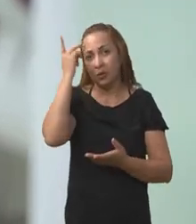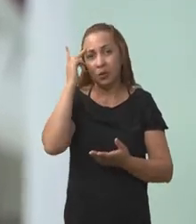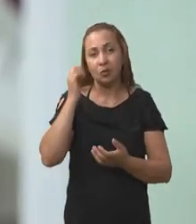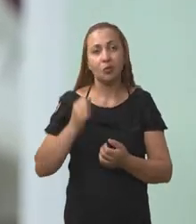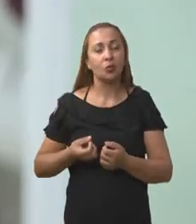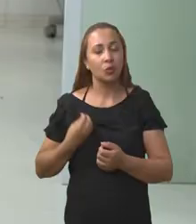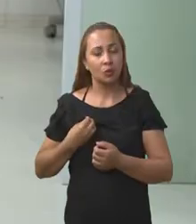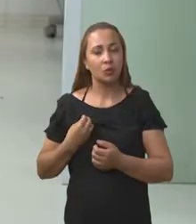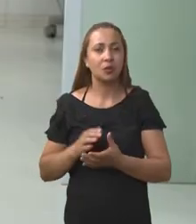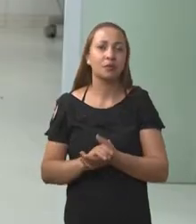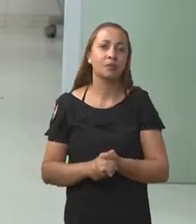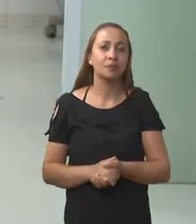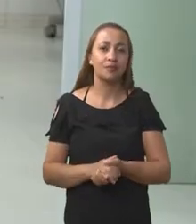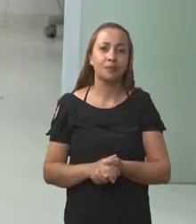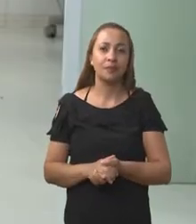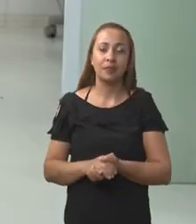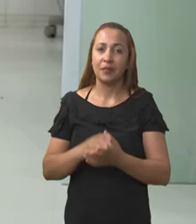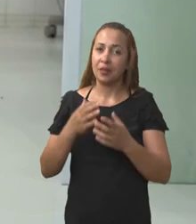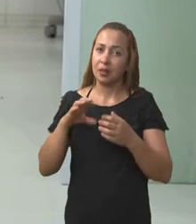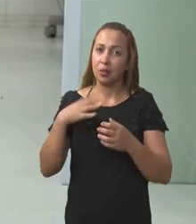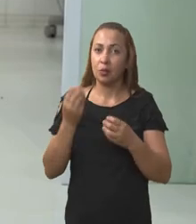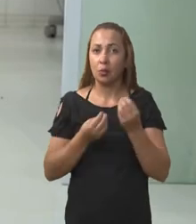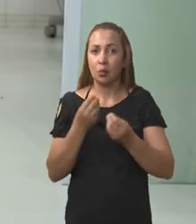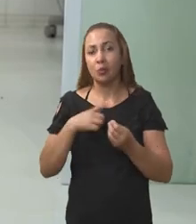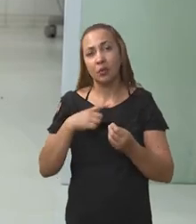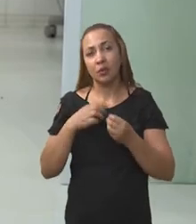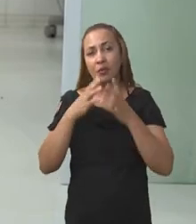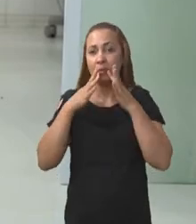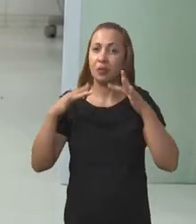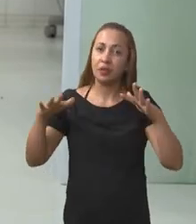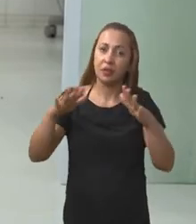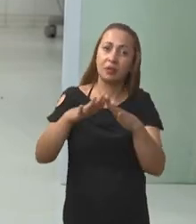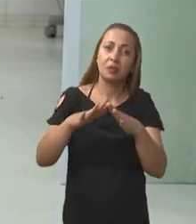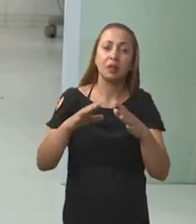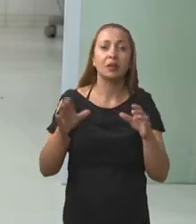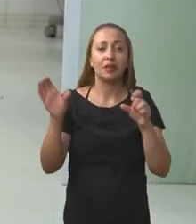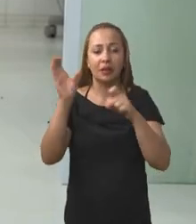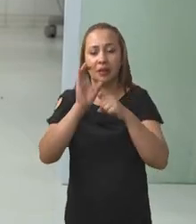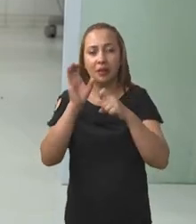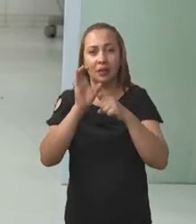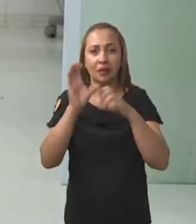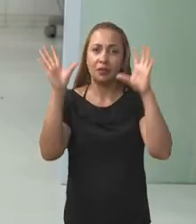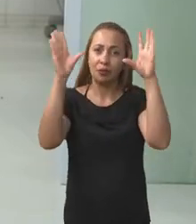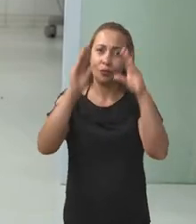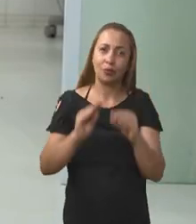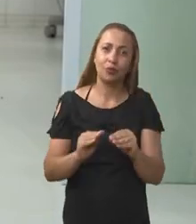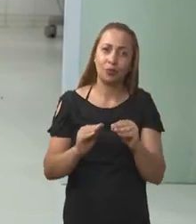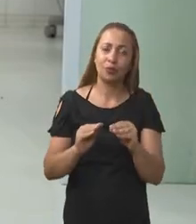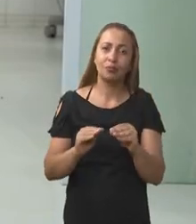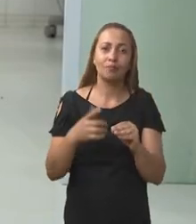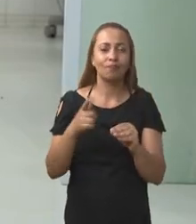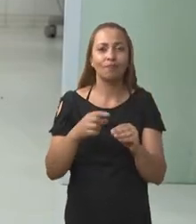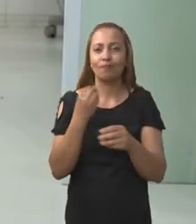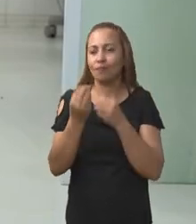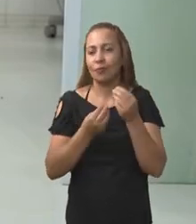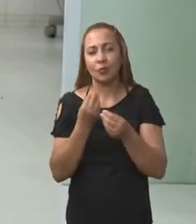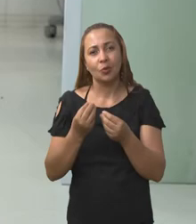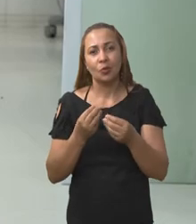participantes. Aí, como houve a pandemia, as clínicas fecharam e não teve como